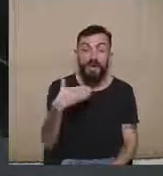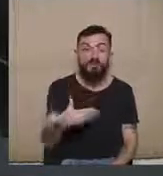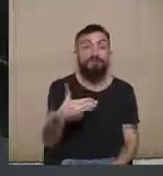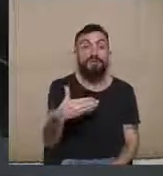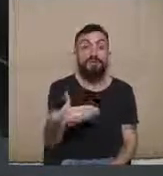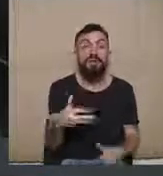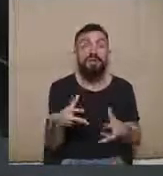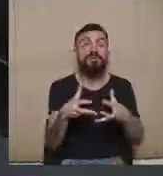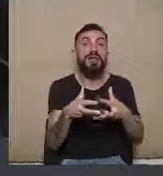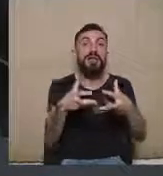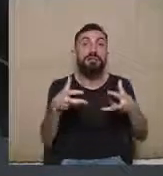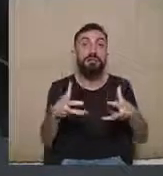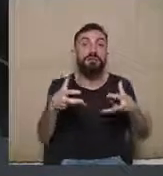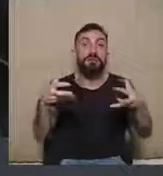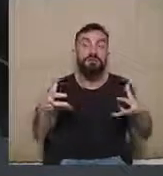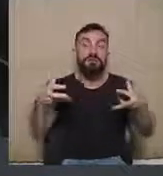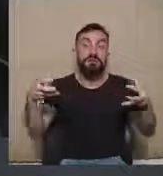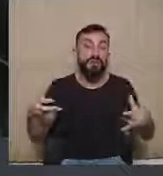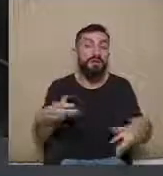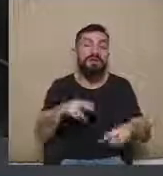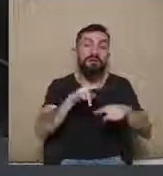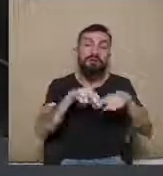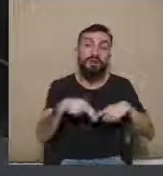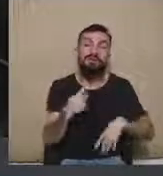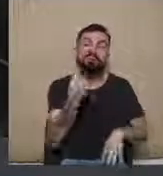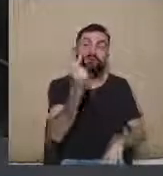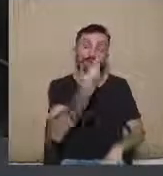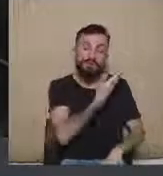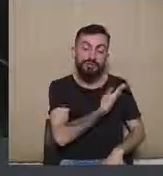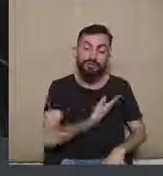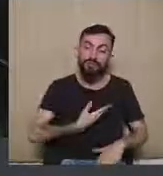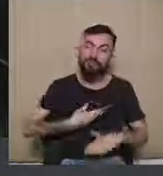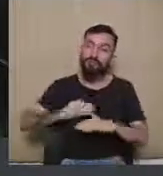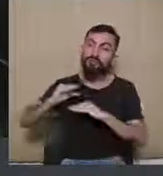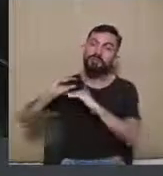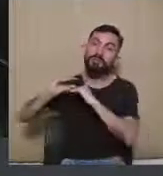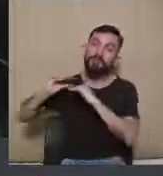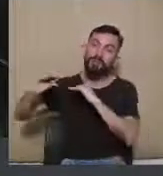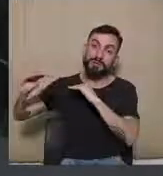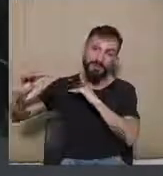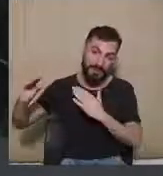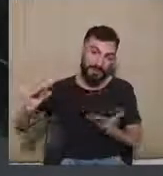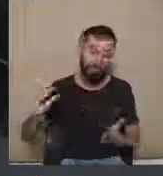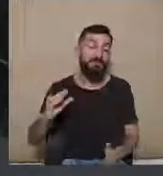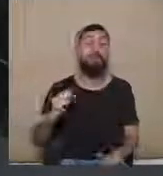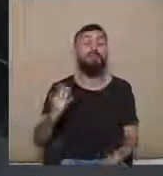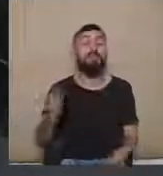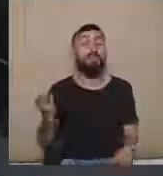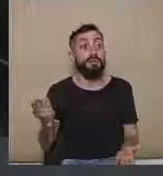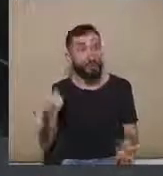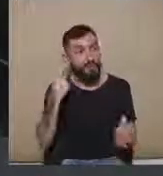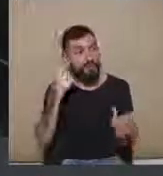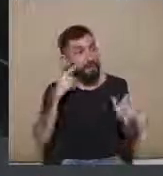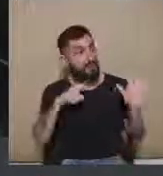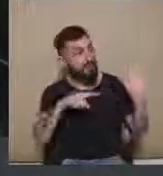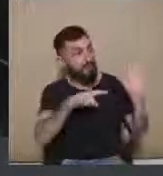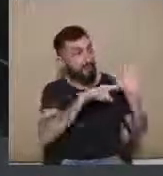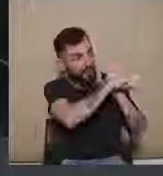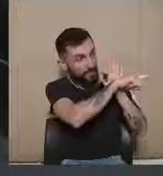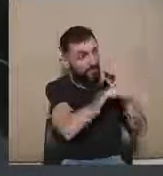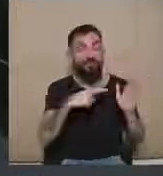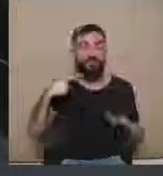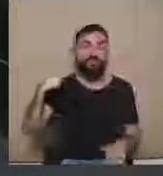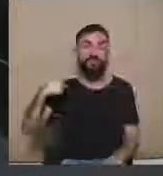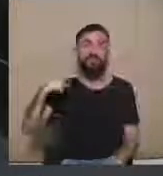mais a participação do dinheiro público nas campanhas, não me parece desarrasado e aqui indagam-se doutor Marcelo, doutor